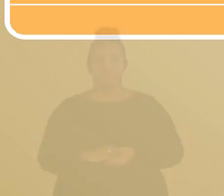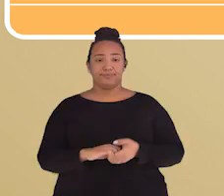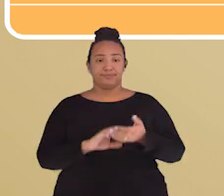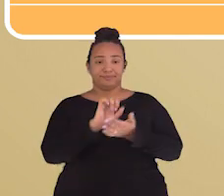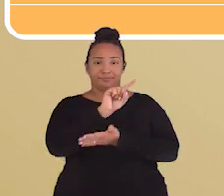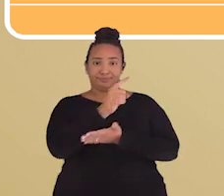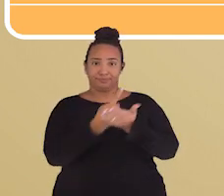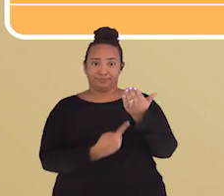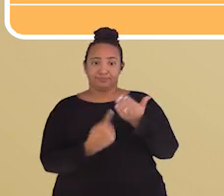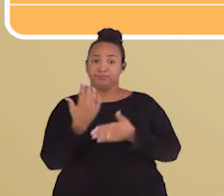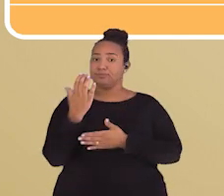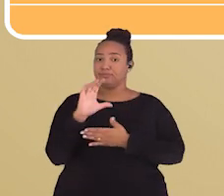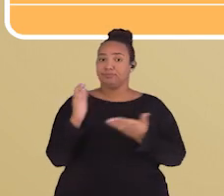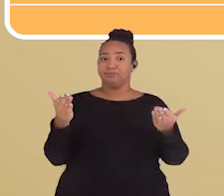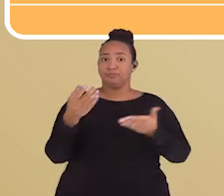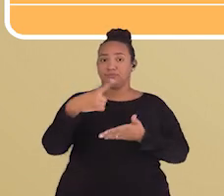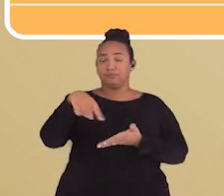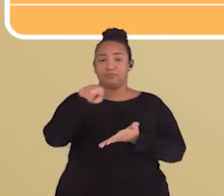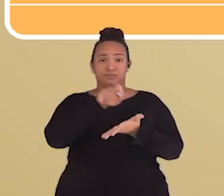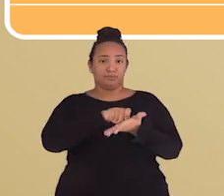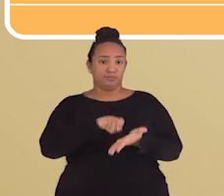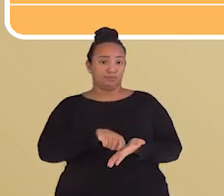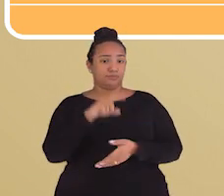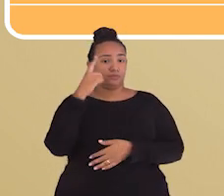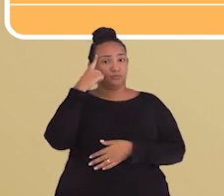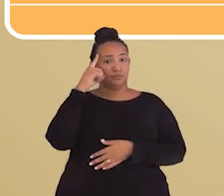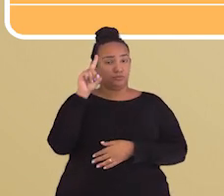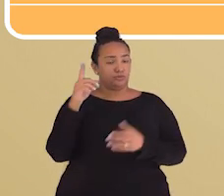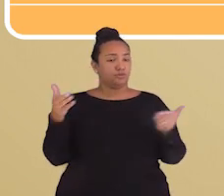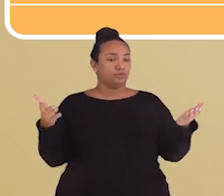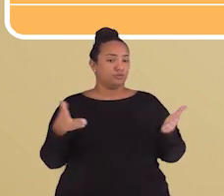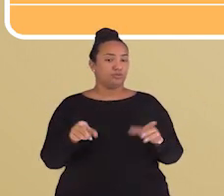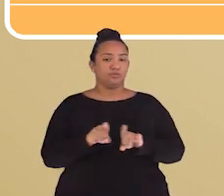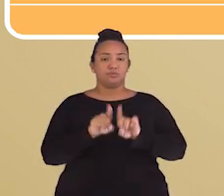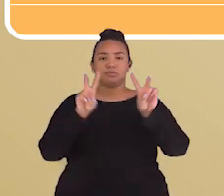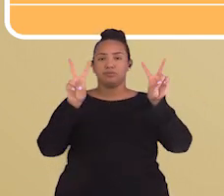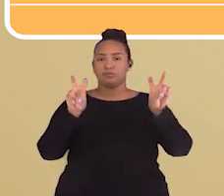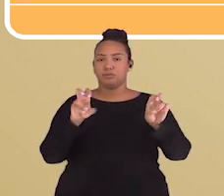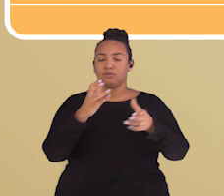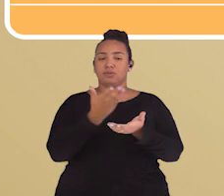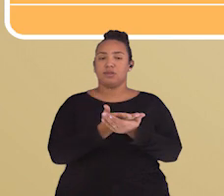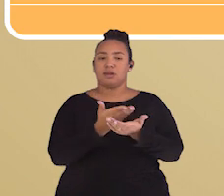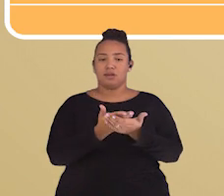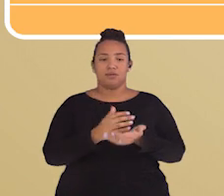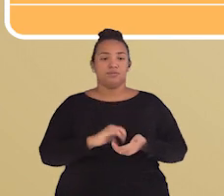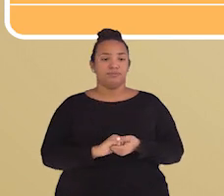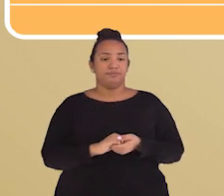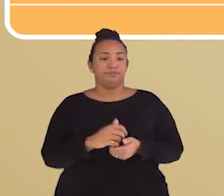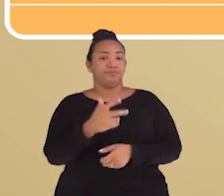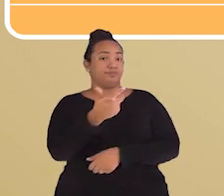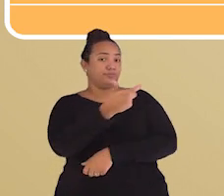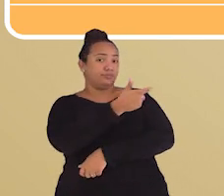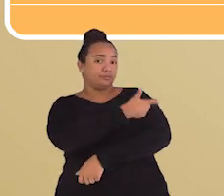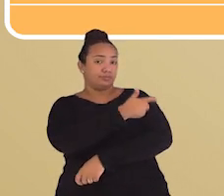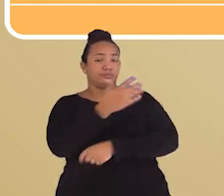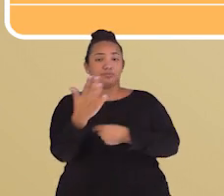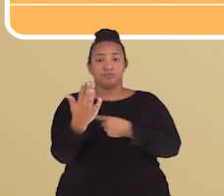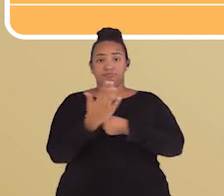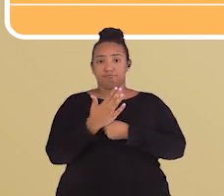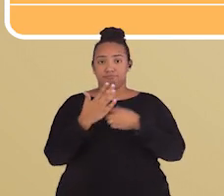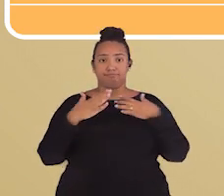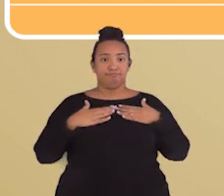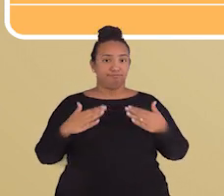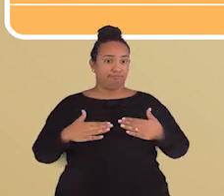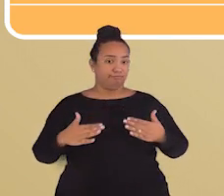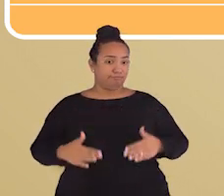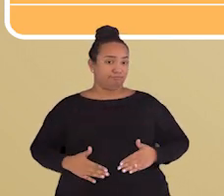Em seu caderno de ciências, escreva a data de hoje e também o título da nossa aula, que é vacinas, os